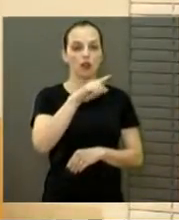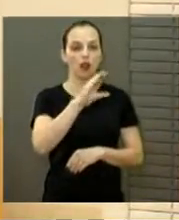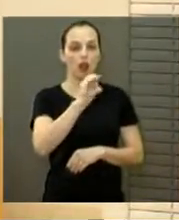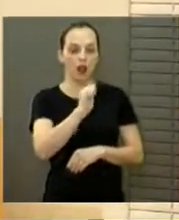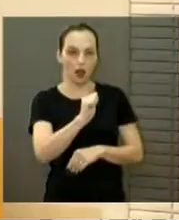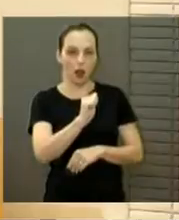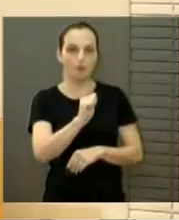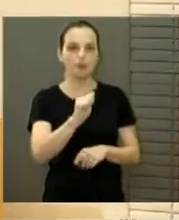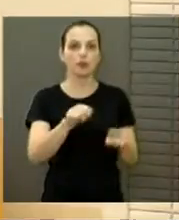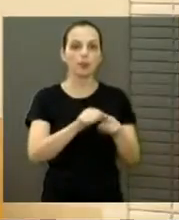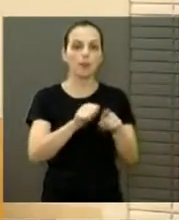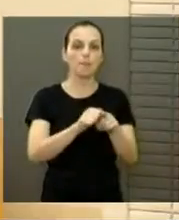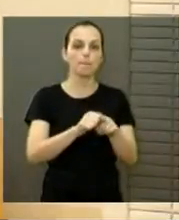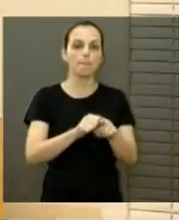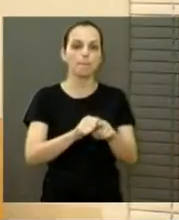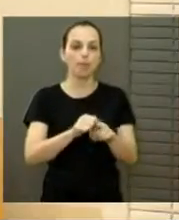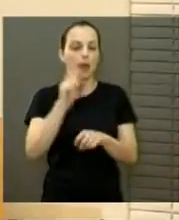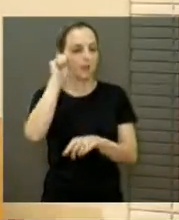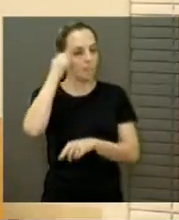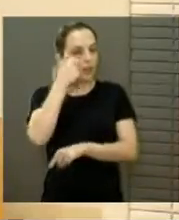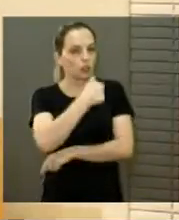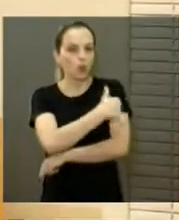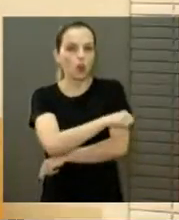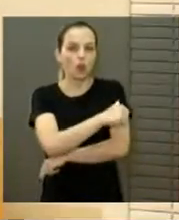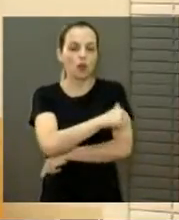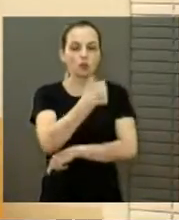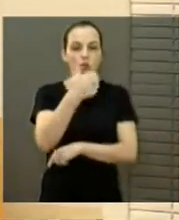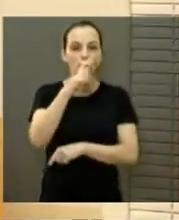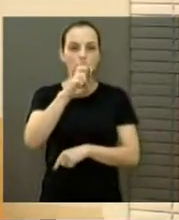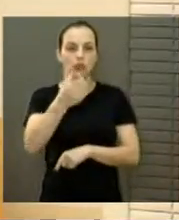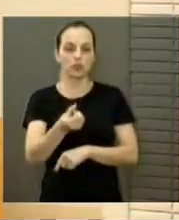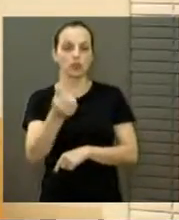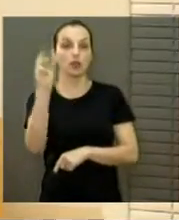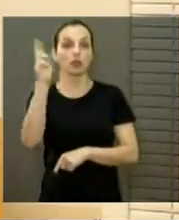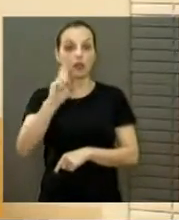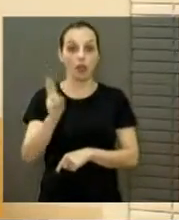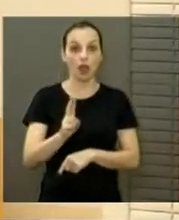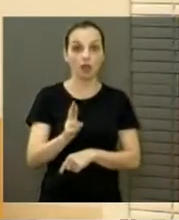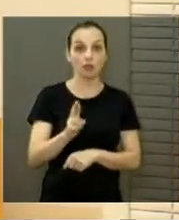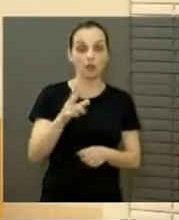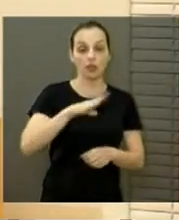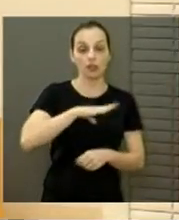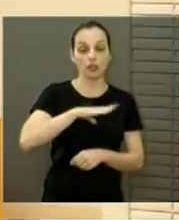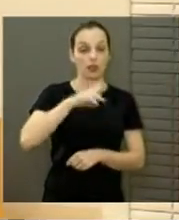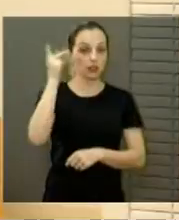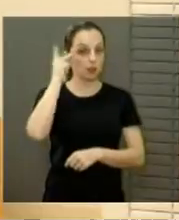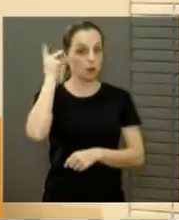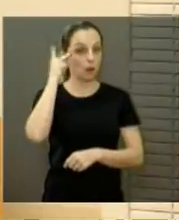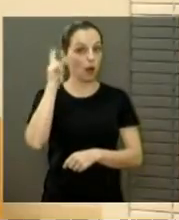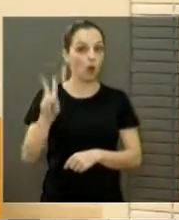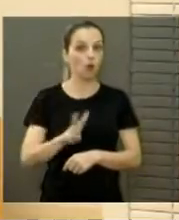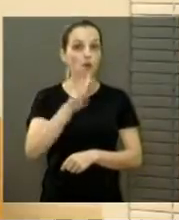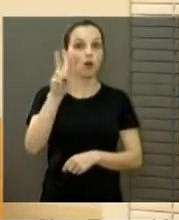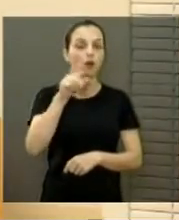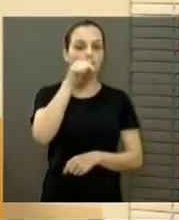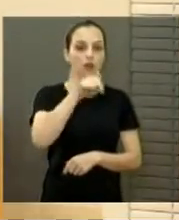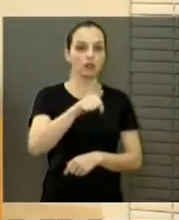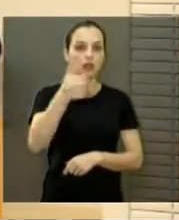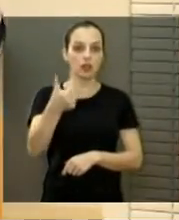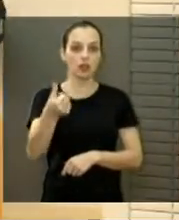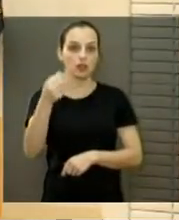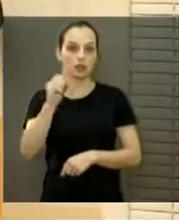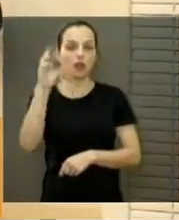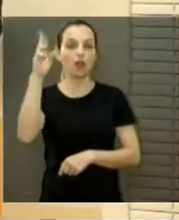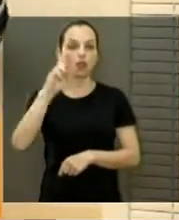José do Rio Preto é de 156 reais, e na cidade de São Paulo é de 760 reais, aqui